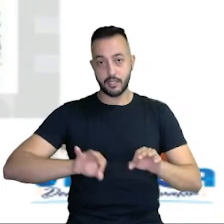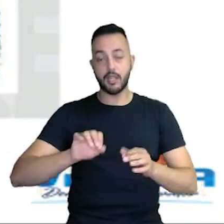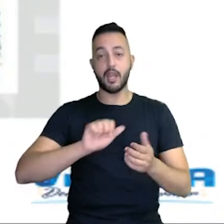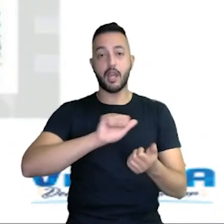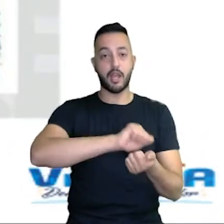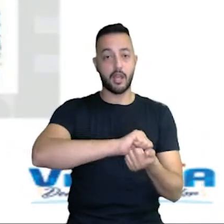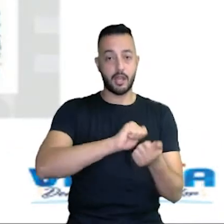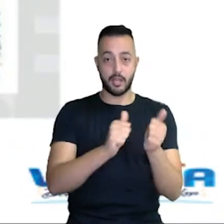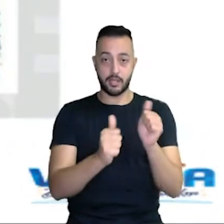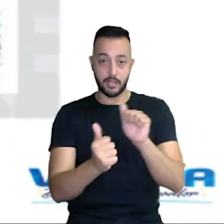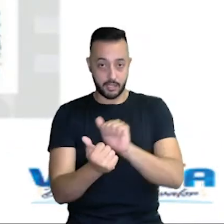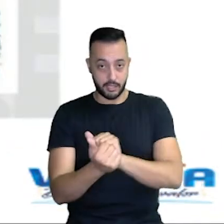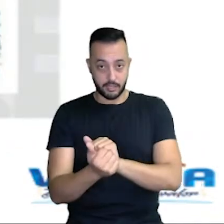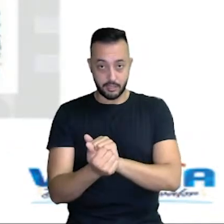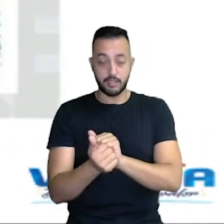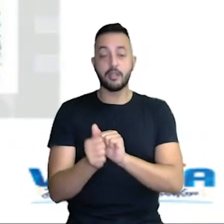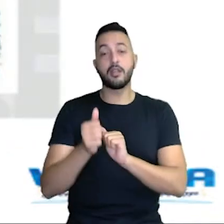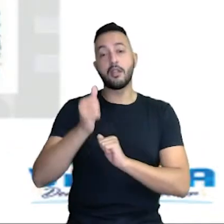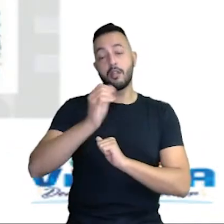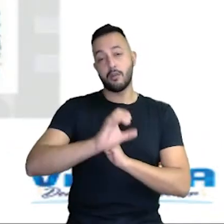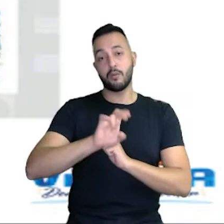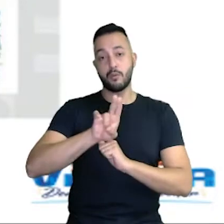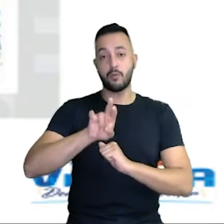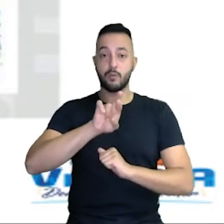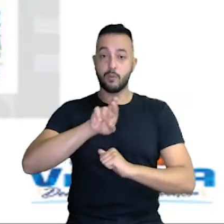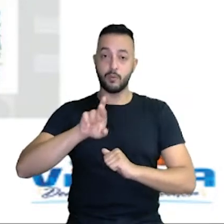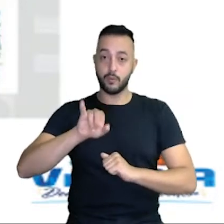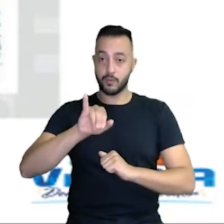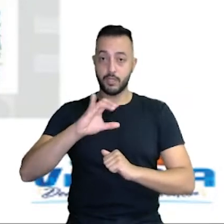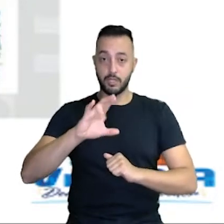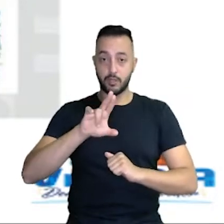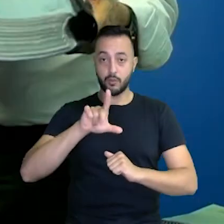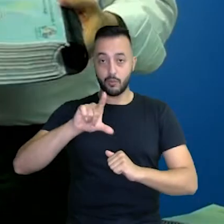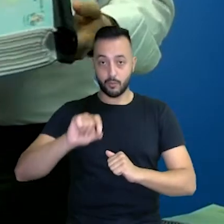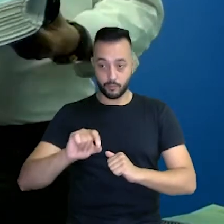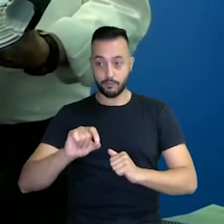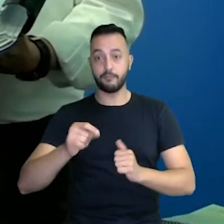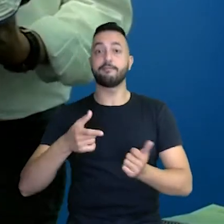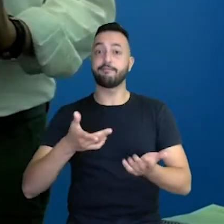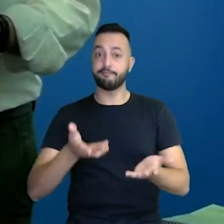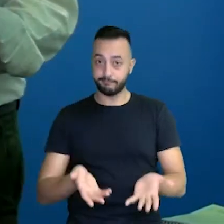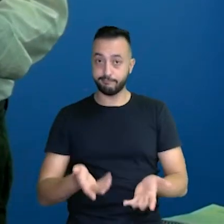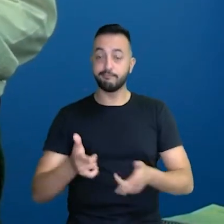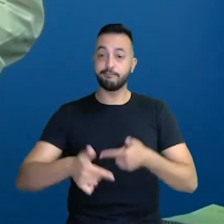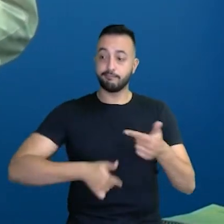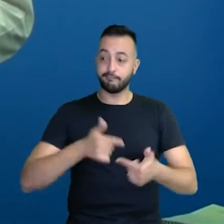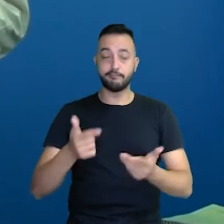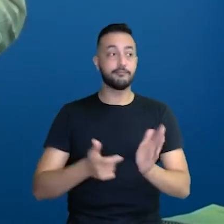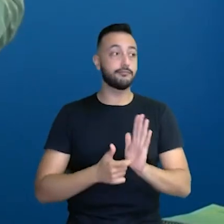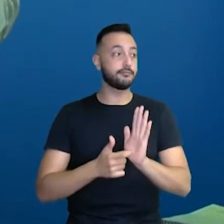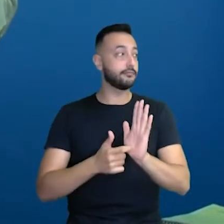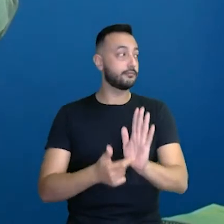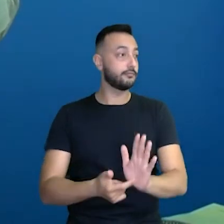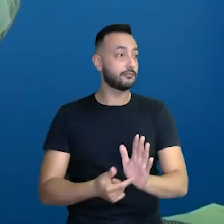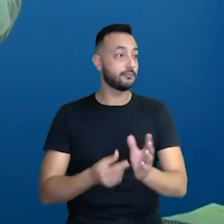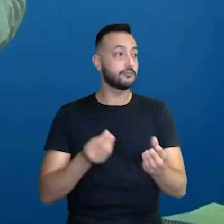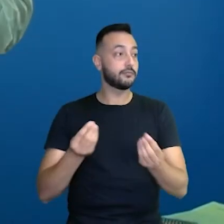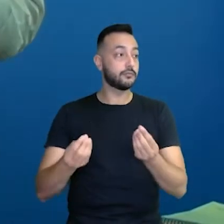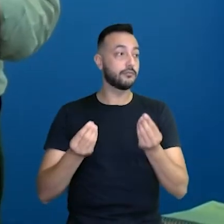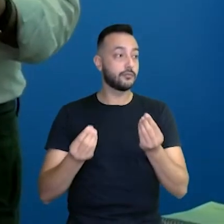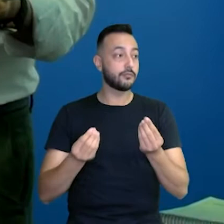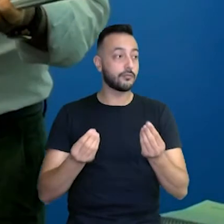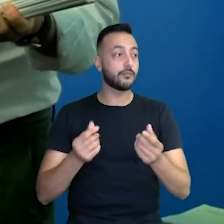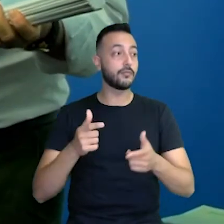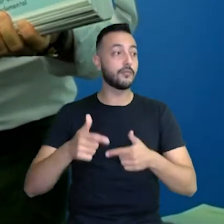readequação do organizador curricular, que esse trabalho aqui, que eu queria que o pessoal mostrasse aí, olha, esse